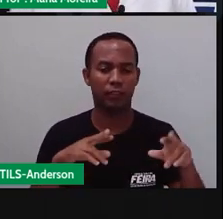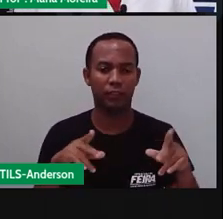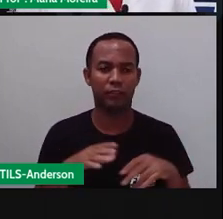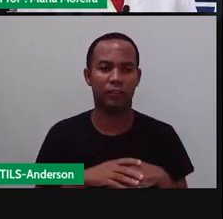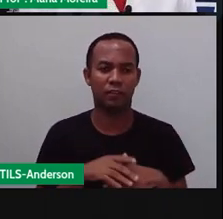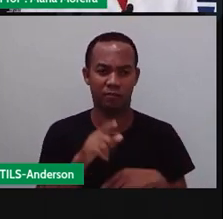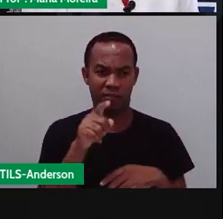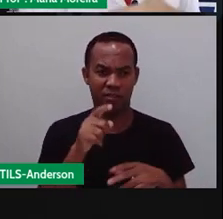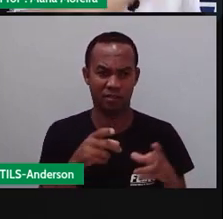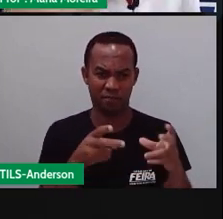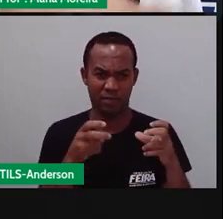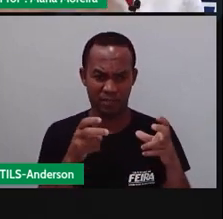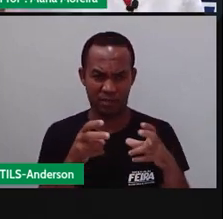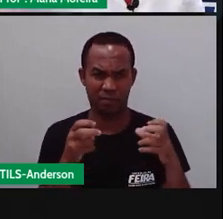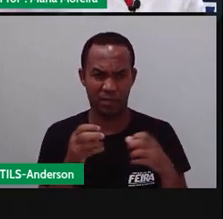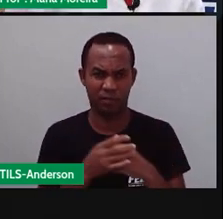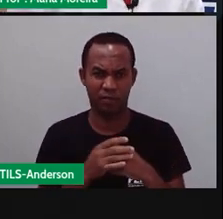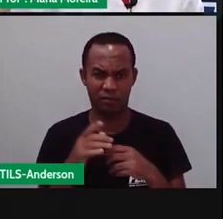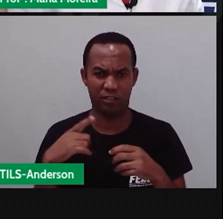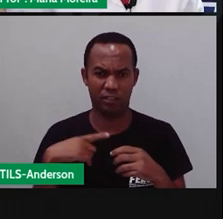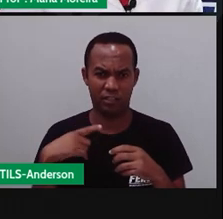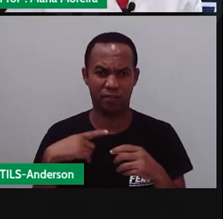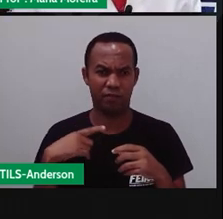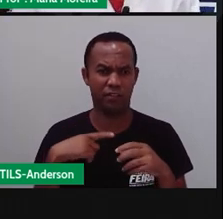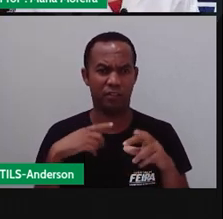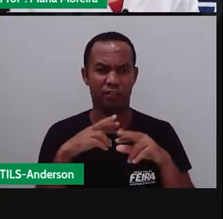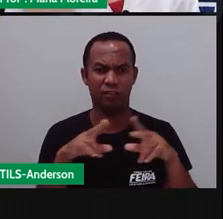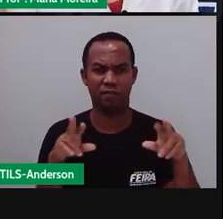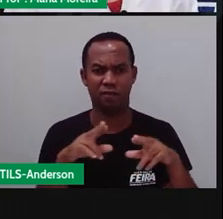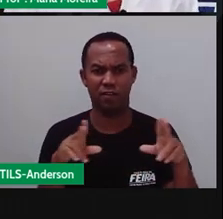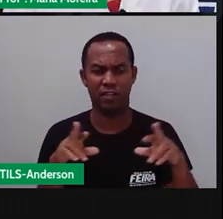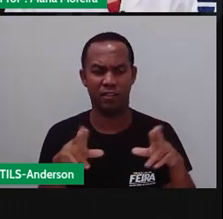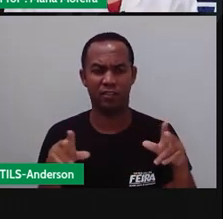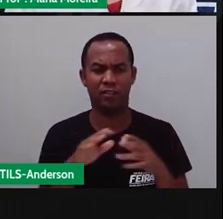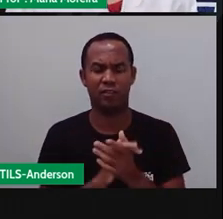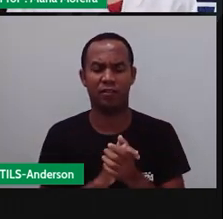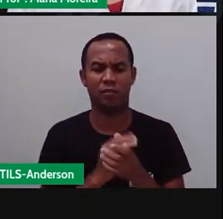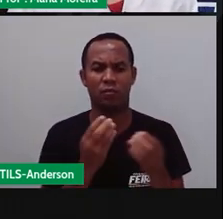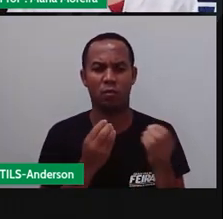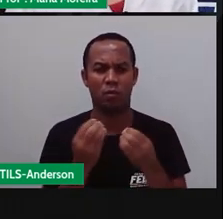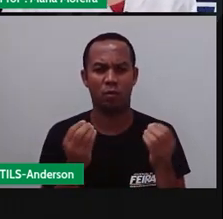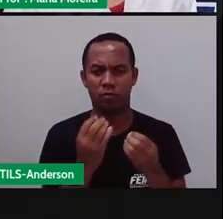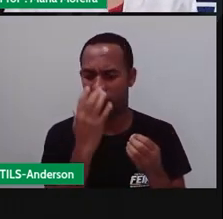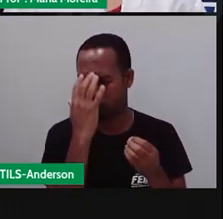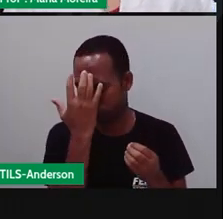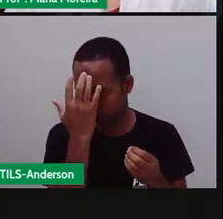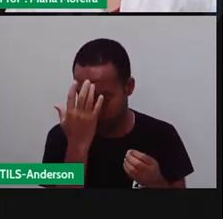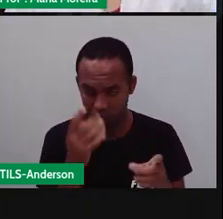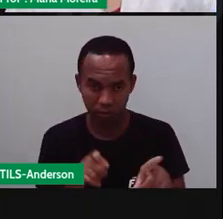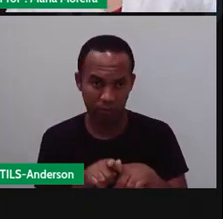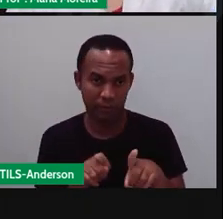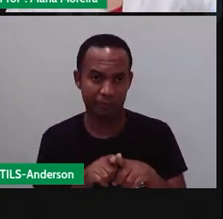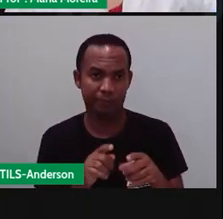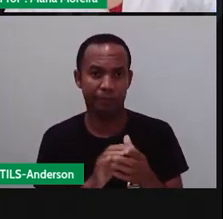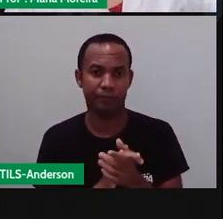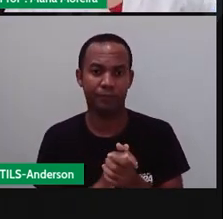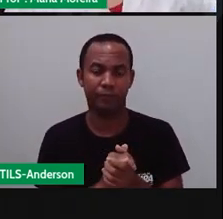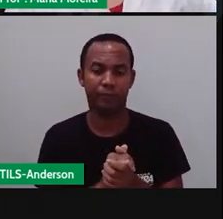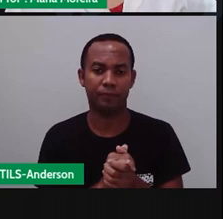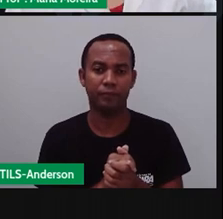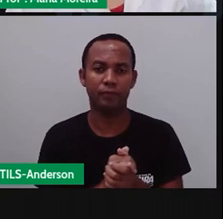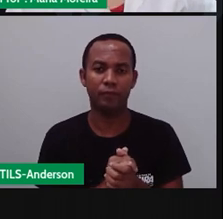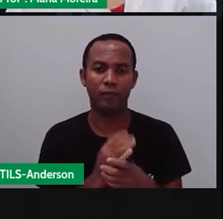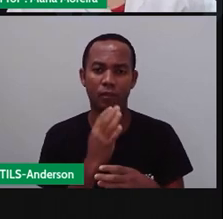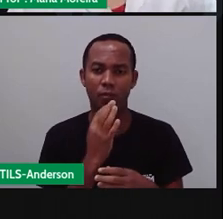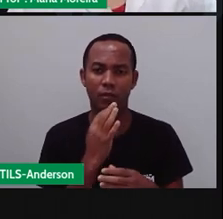Vocês perceberam, né? Que aí houve várias influências até chegar o quê? O carnaval. Como